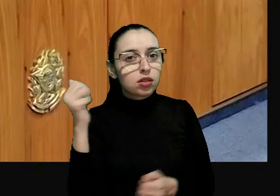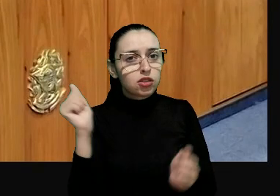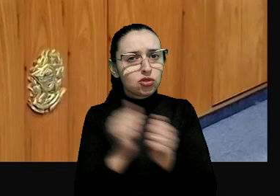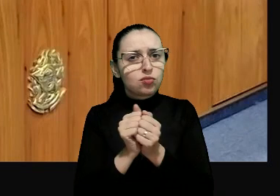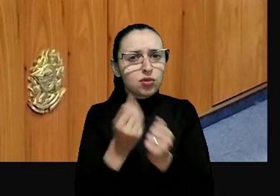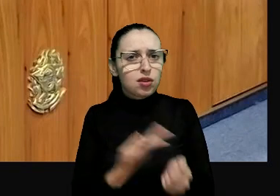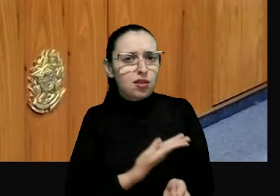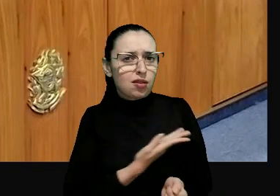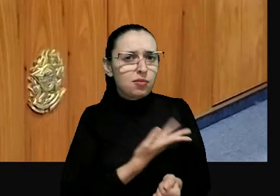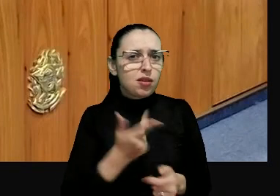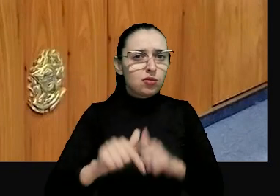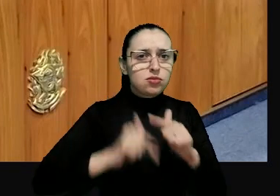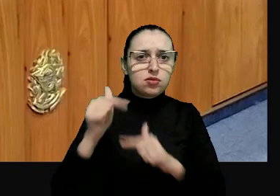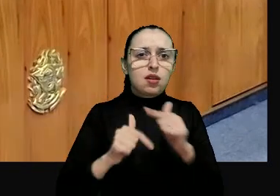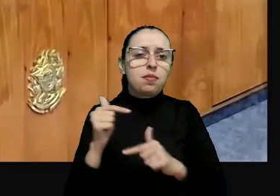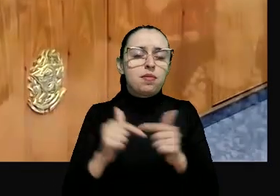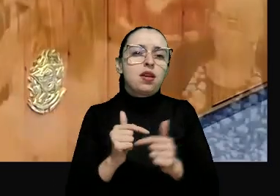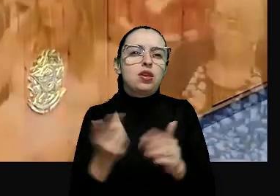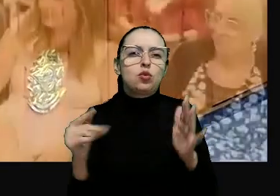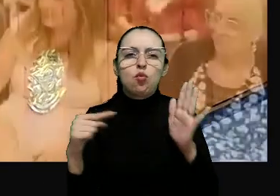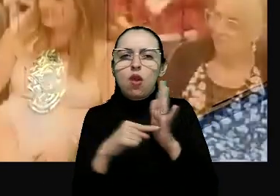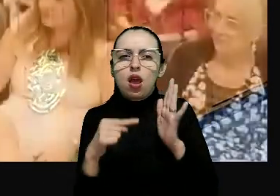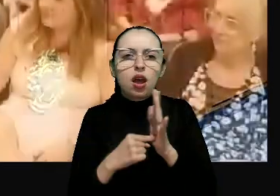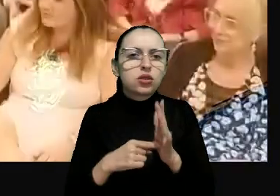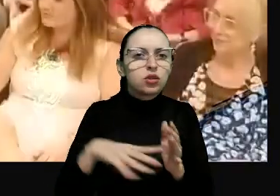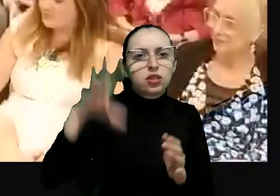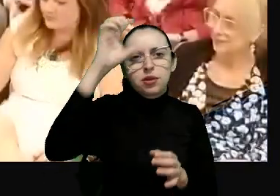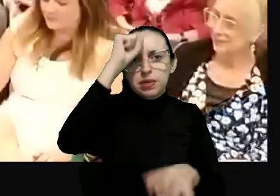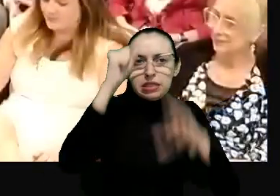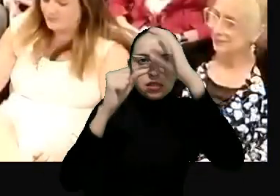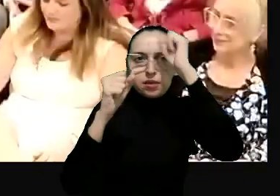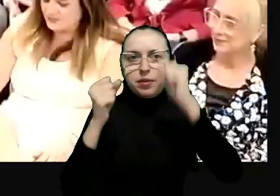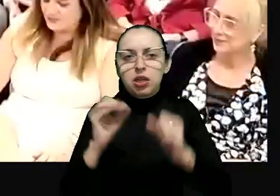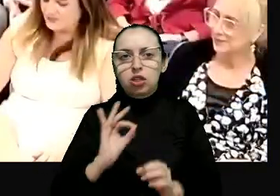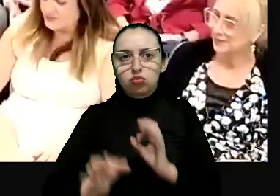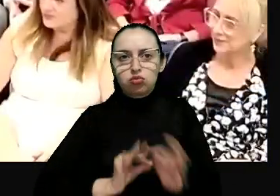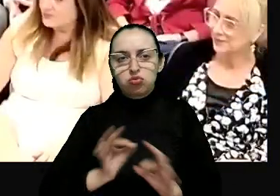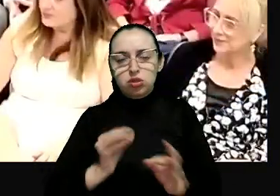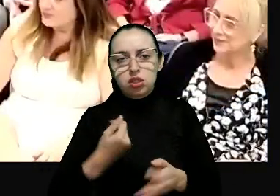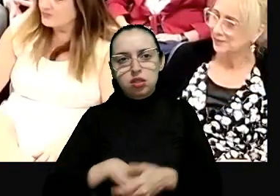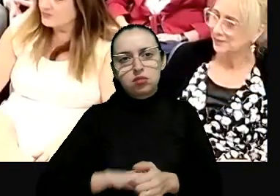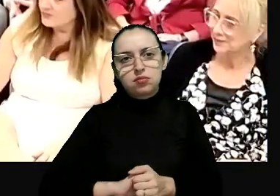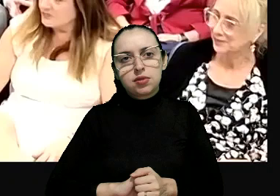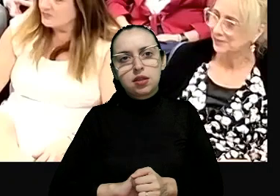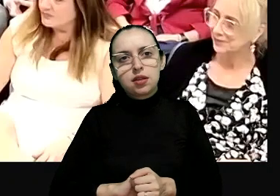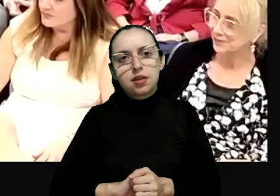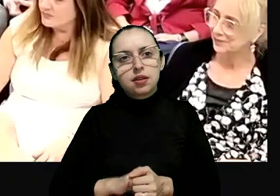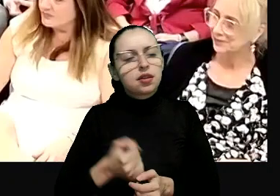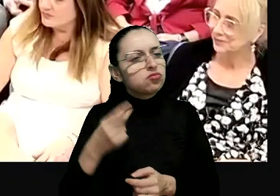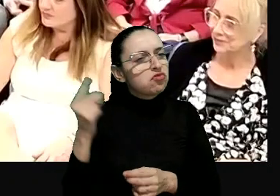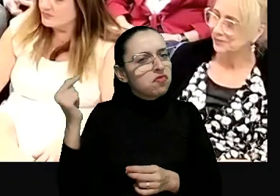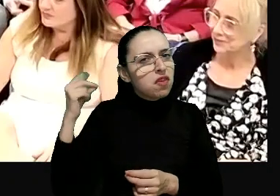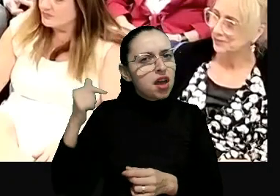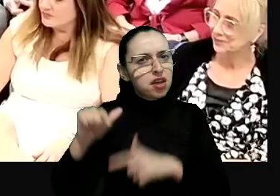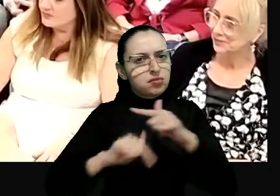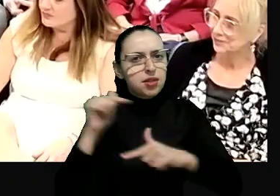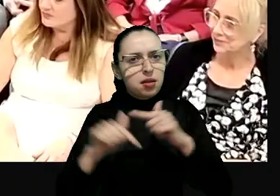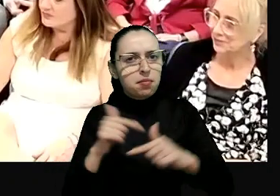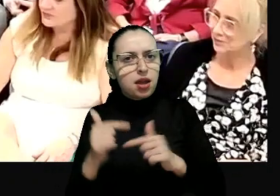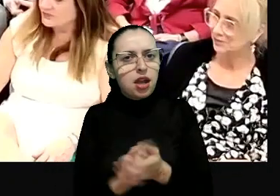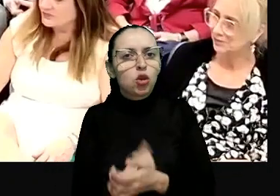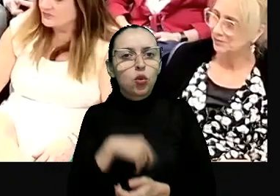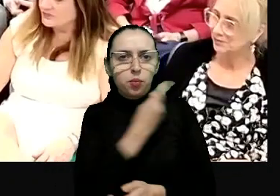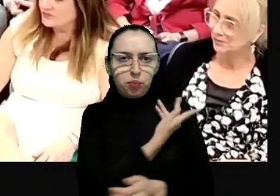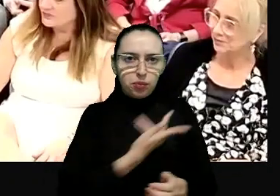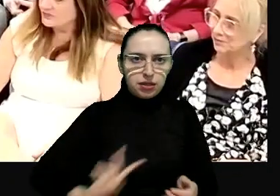importante parceiro nas coisas ligadas à área do conhecimento jurídico através da escola ou através de outras atividades